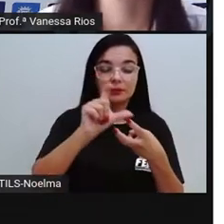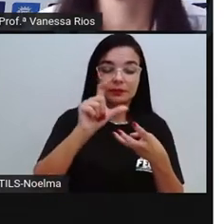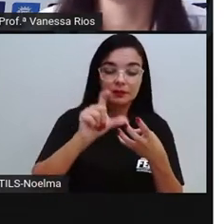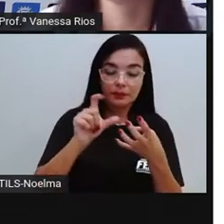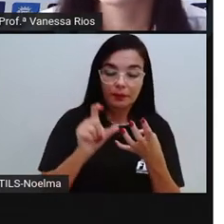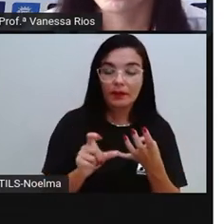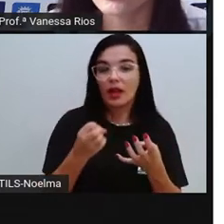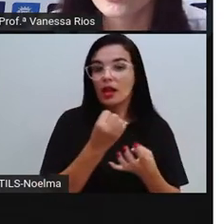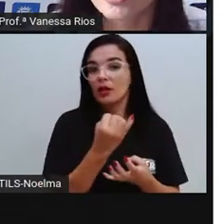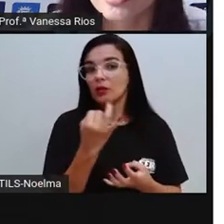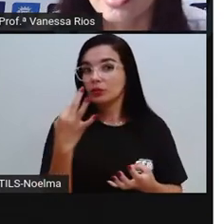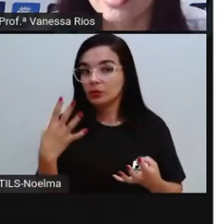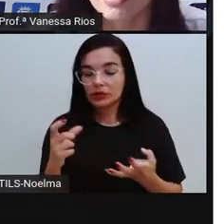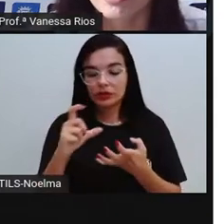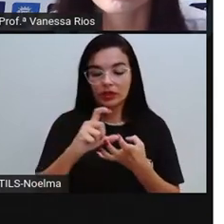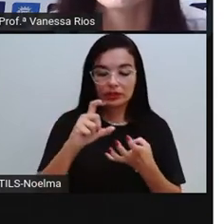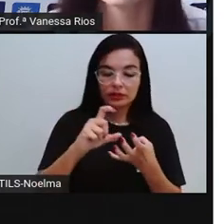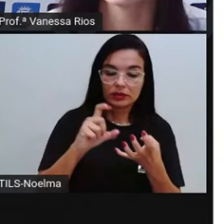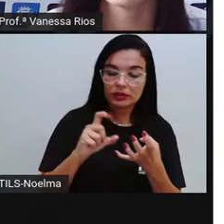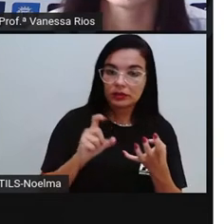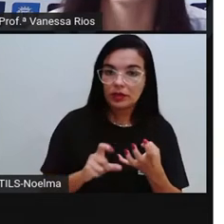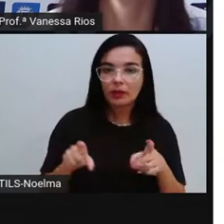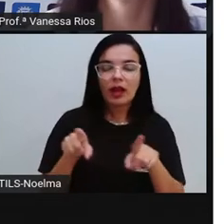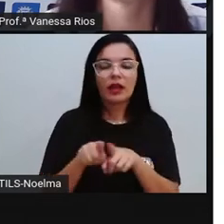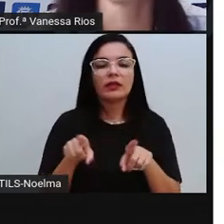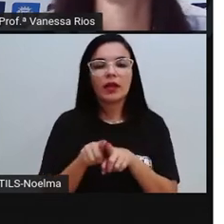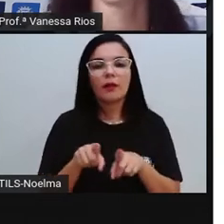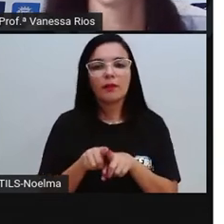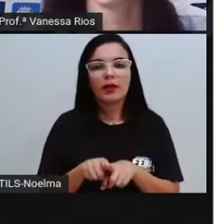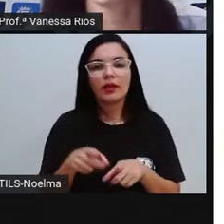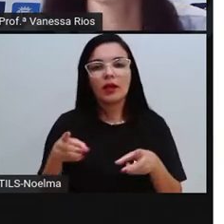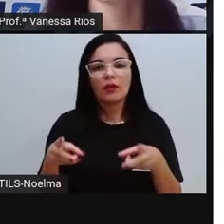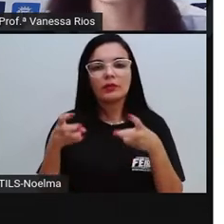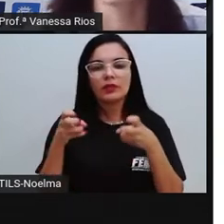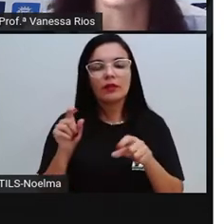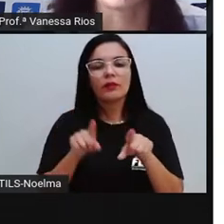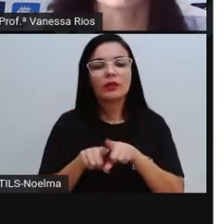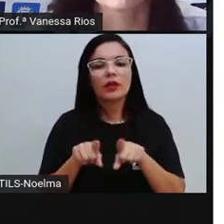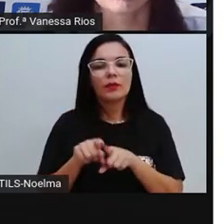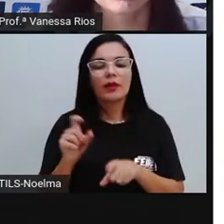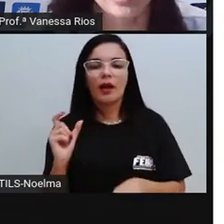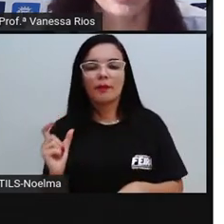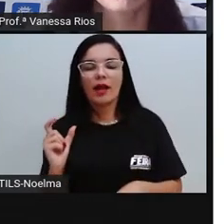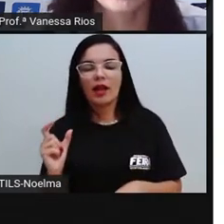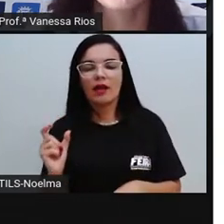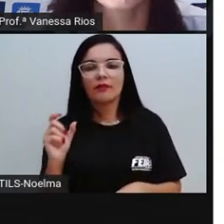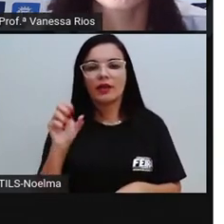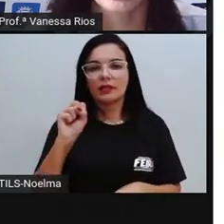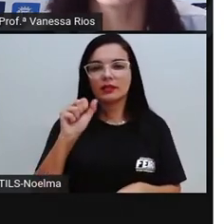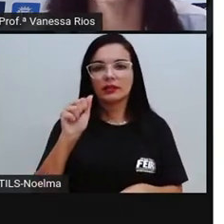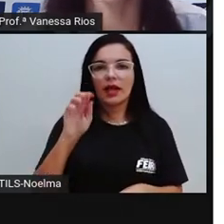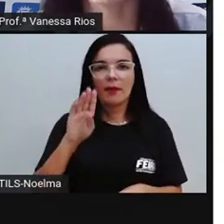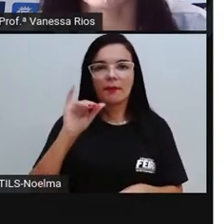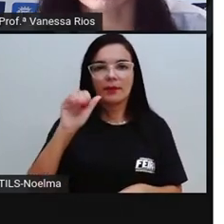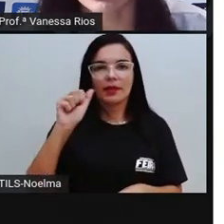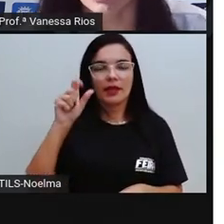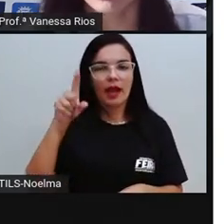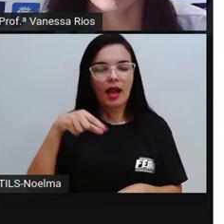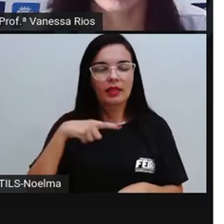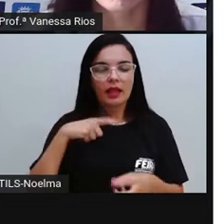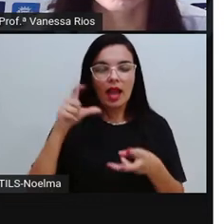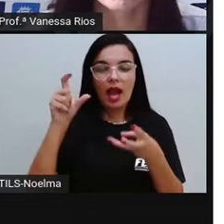quantidade de sílabas. E também observamos que a palavra sabiá possui a última